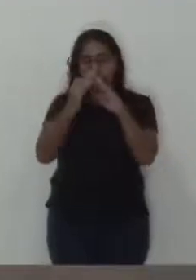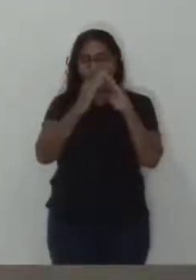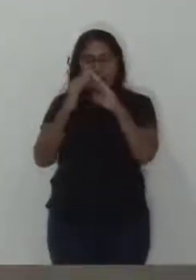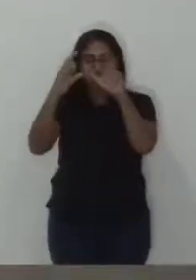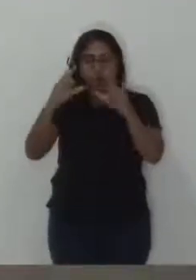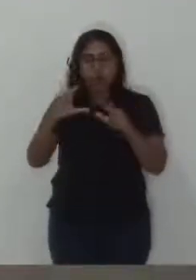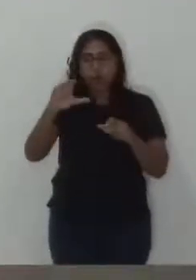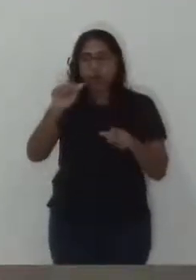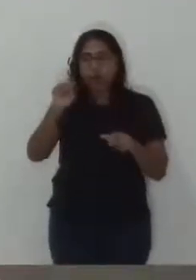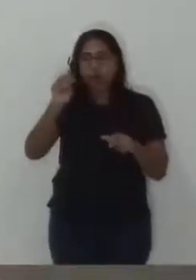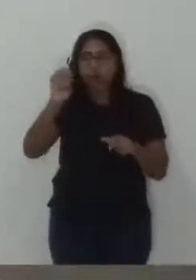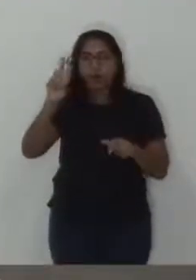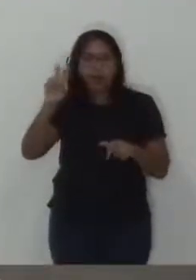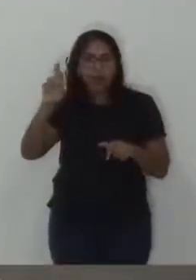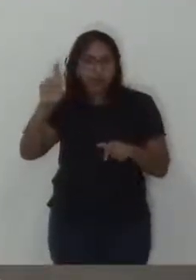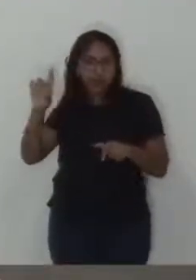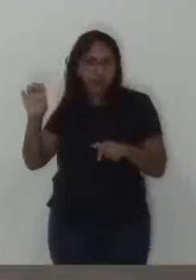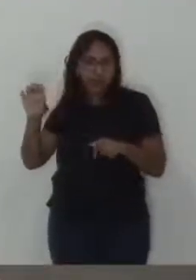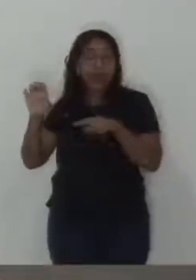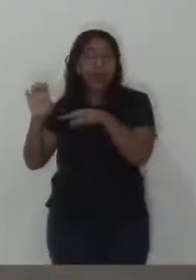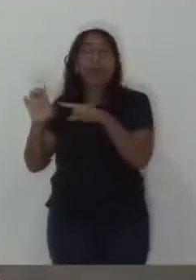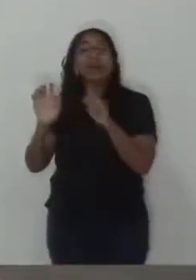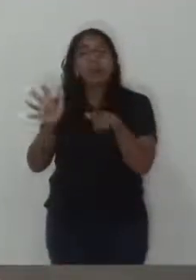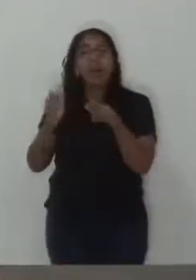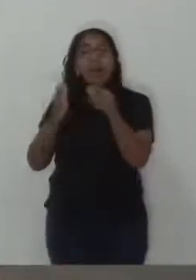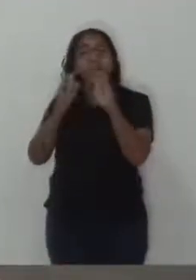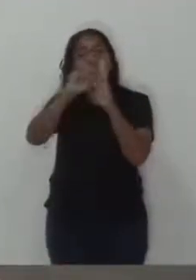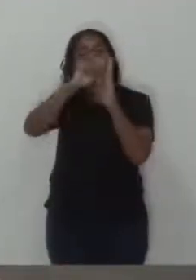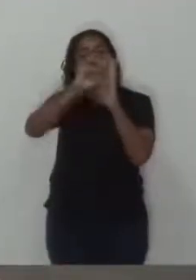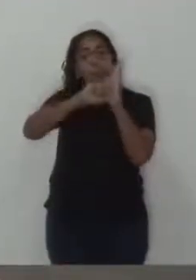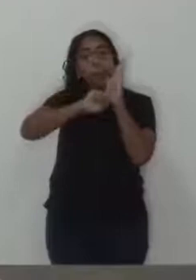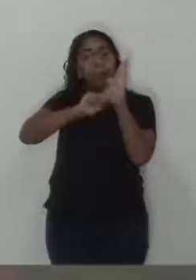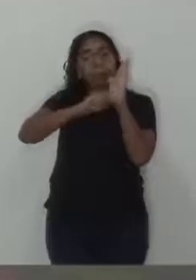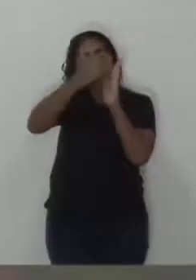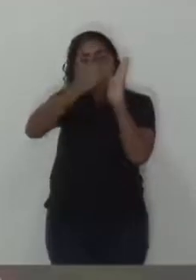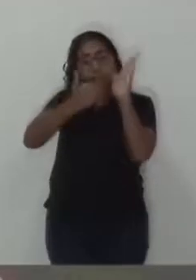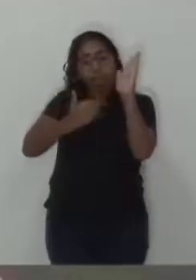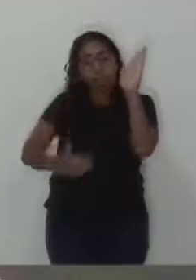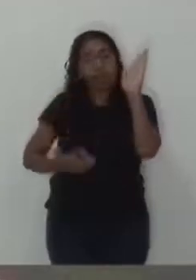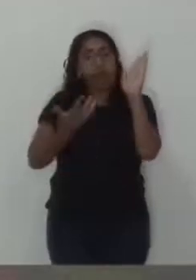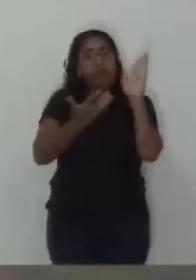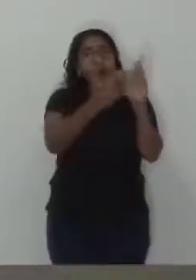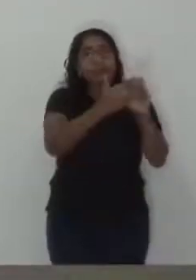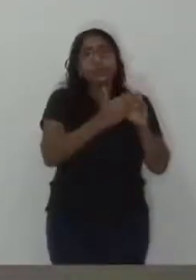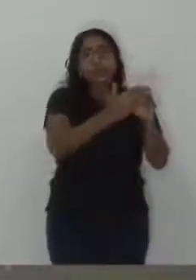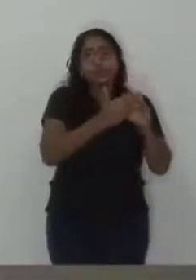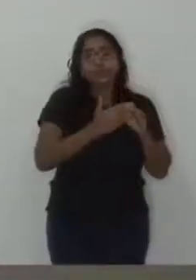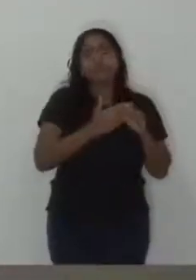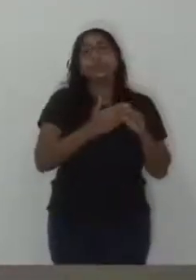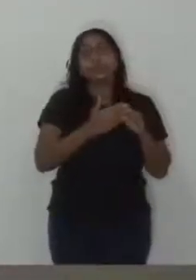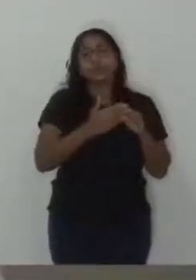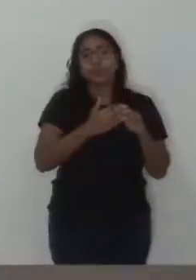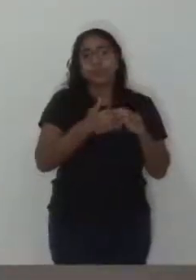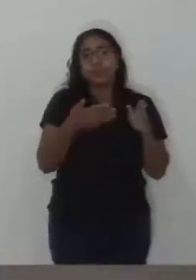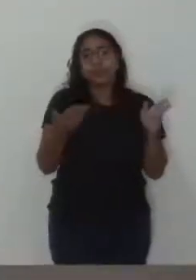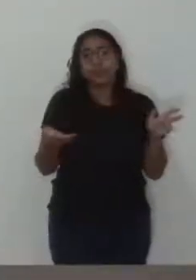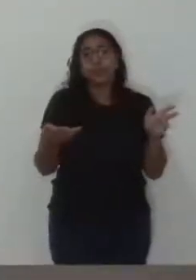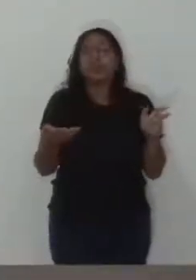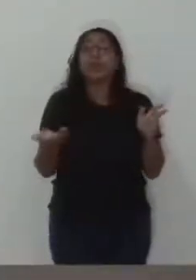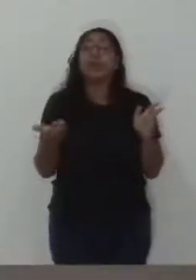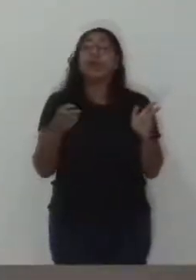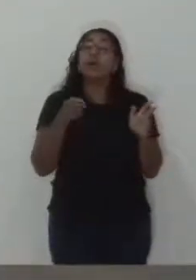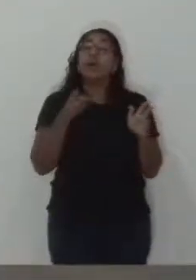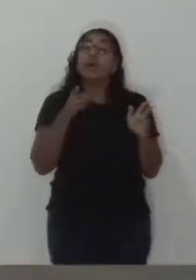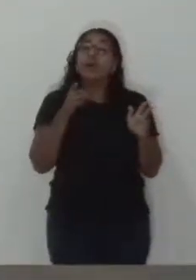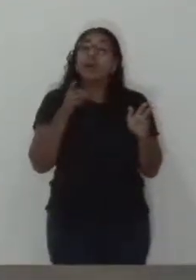morro, fica difícil para os moradores ali para sair de casa na parte da manhã e à tarde. A gente improvisou lá até que a empresa nova